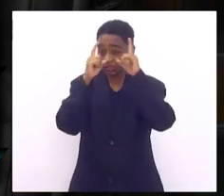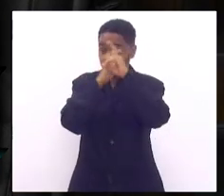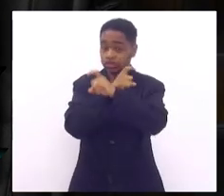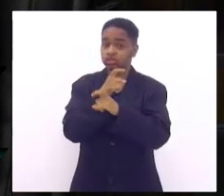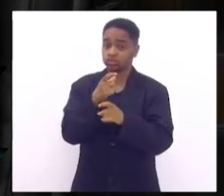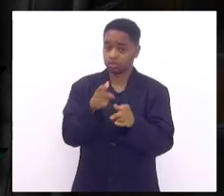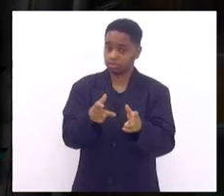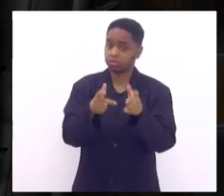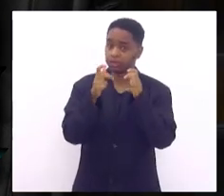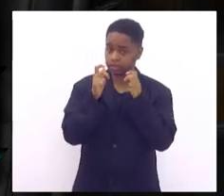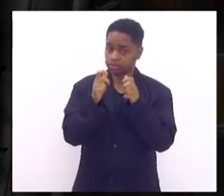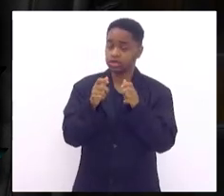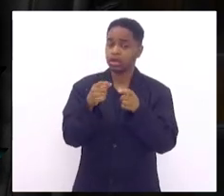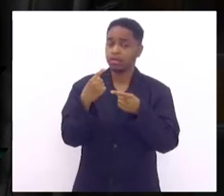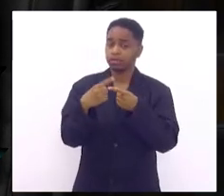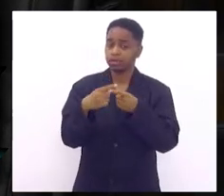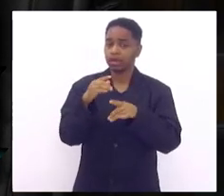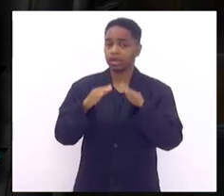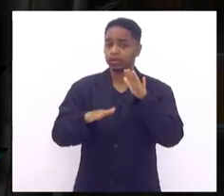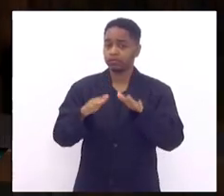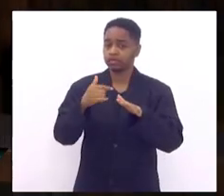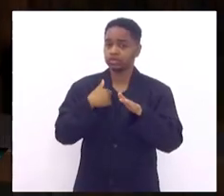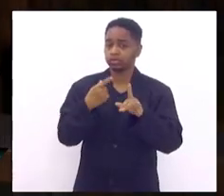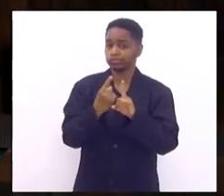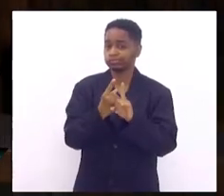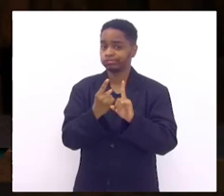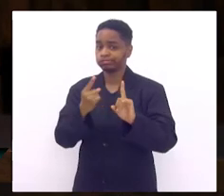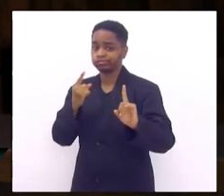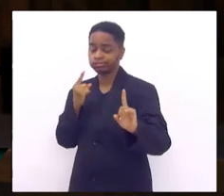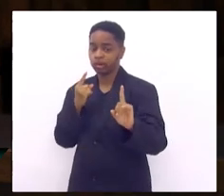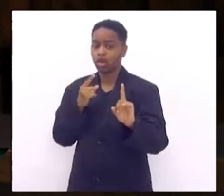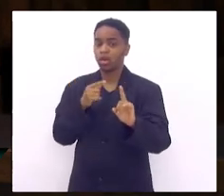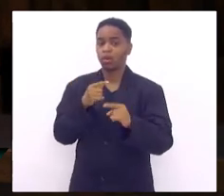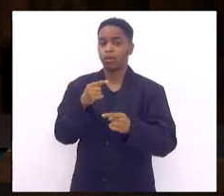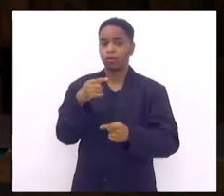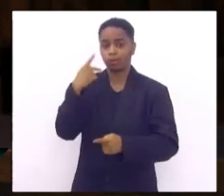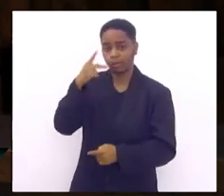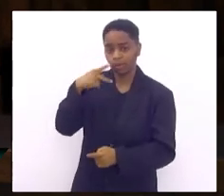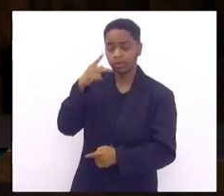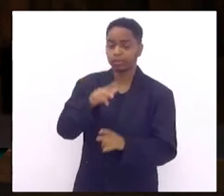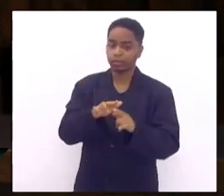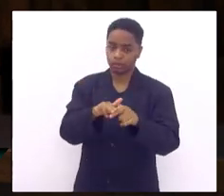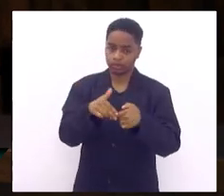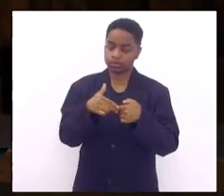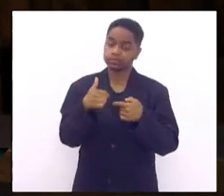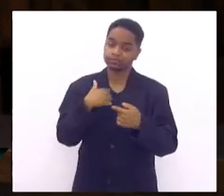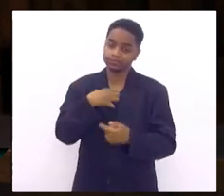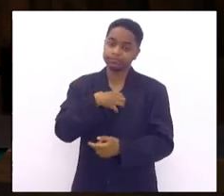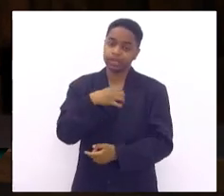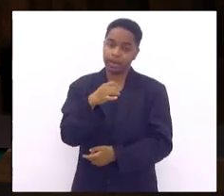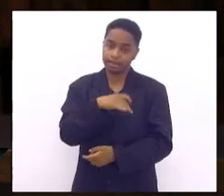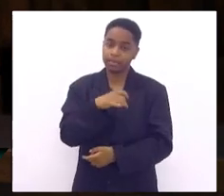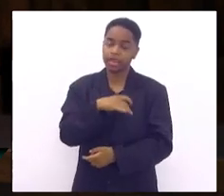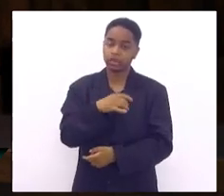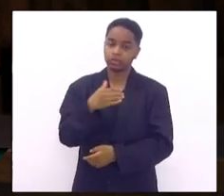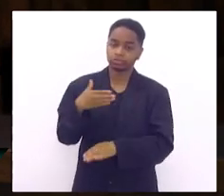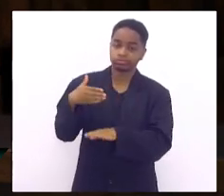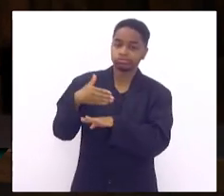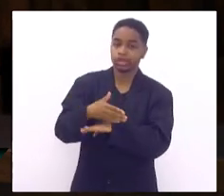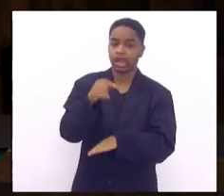isso eu geralmente eu me afasto da política justamente por isso eu tinha muito medo de estar aqui